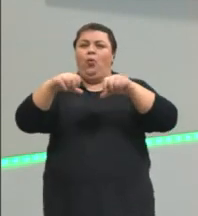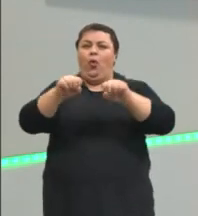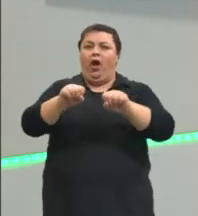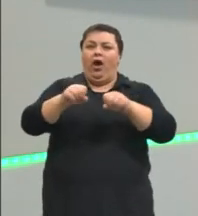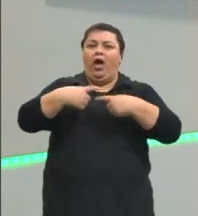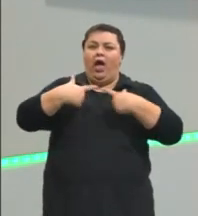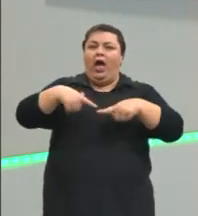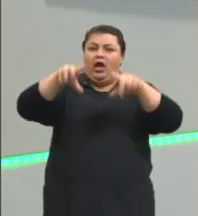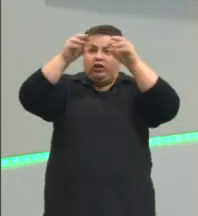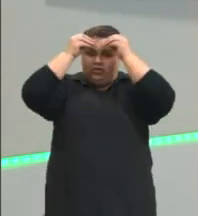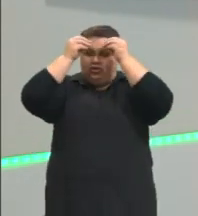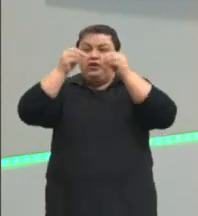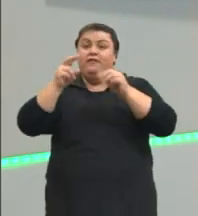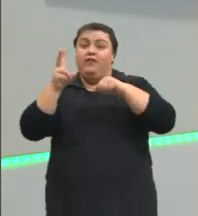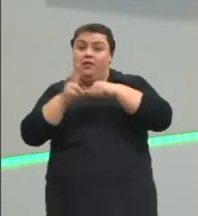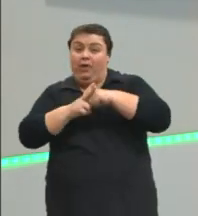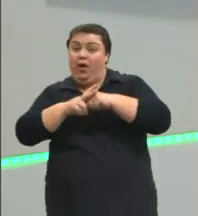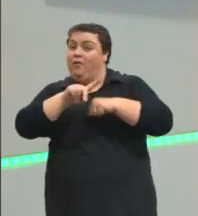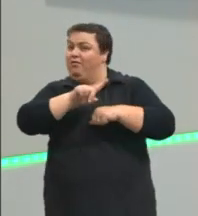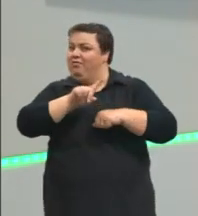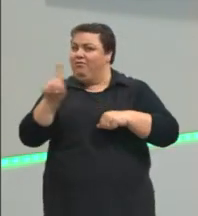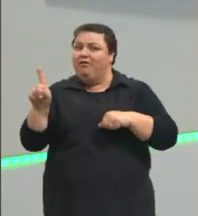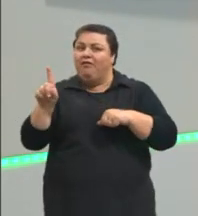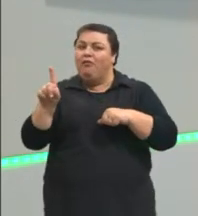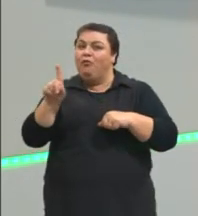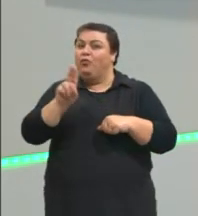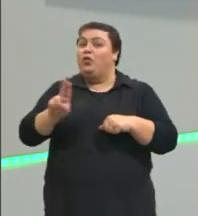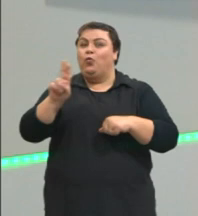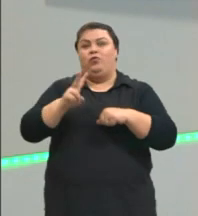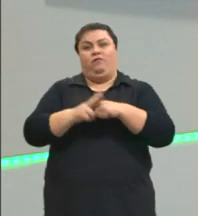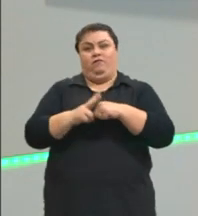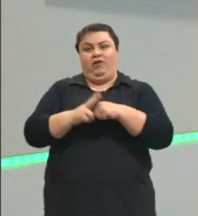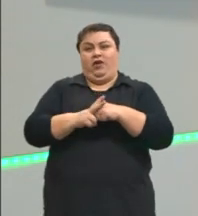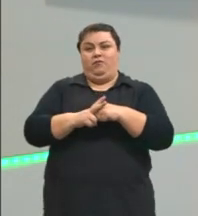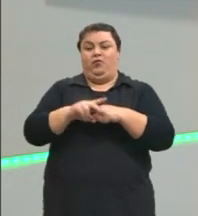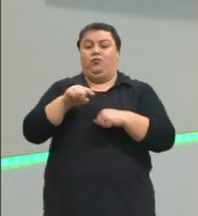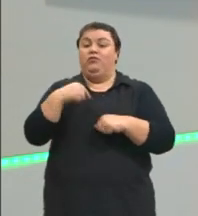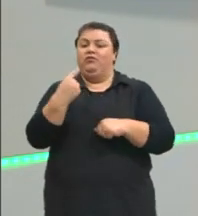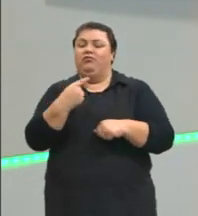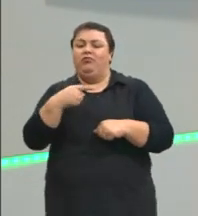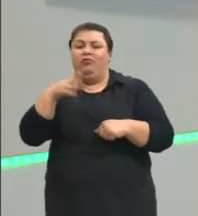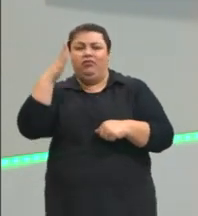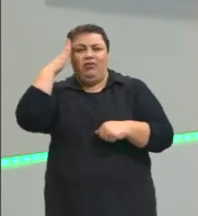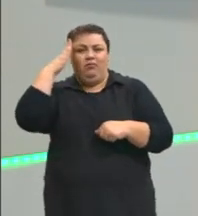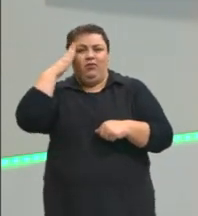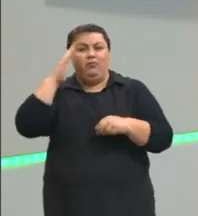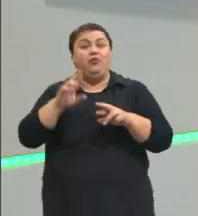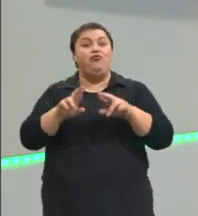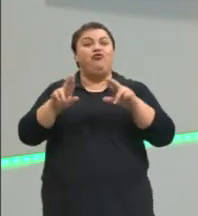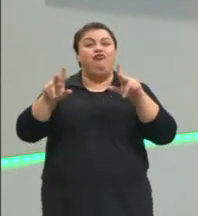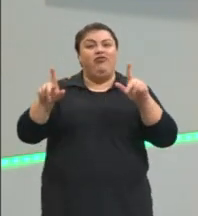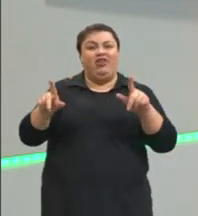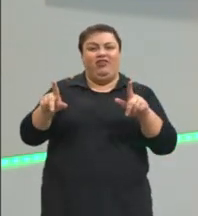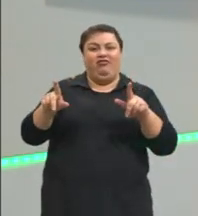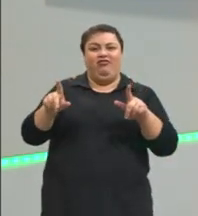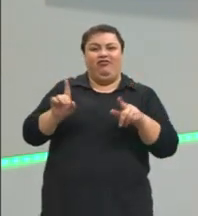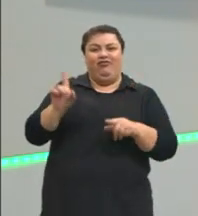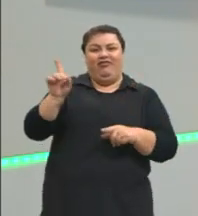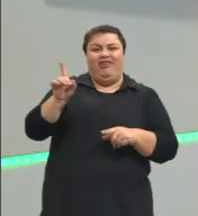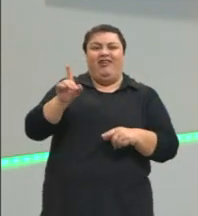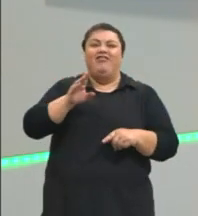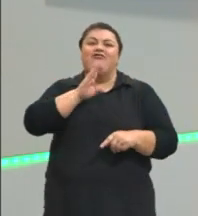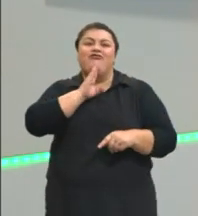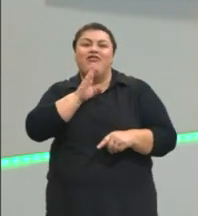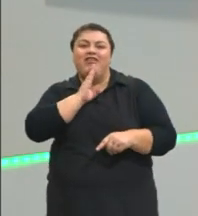Por quê? O que a gente conhece como linguagem verbal é diferente do que eles conhecem como